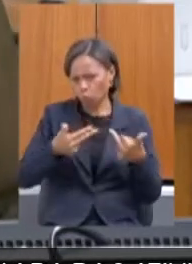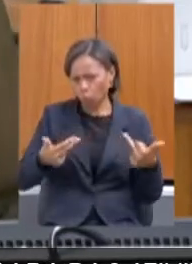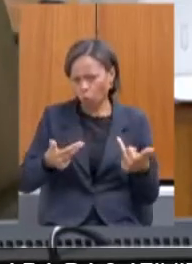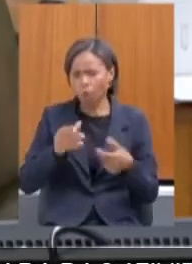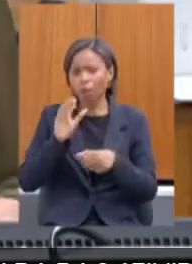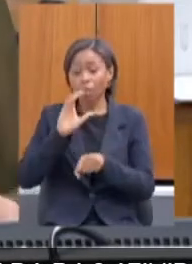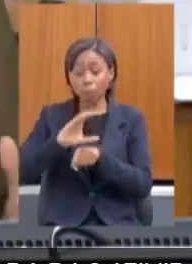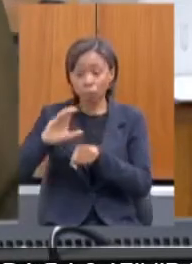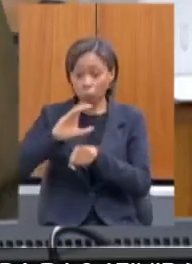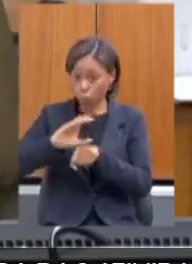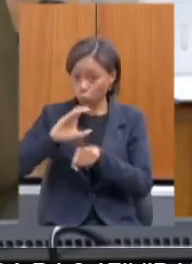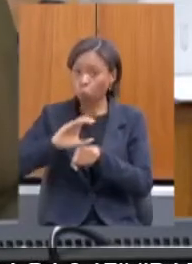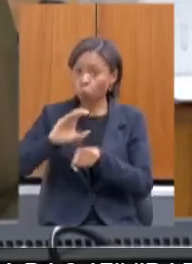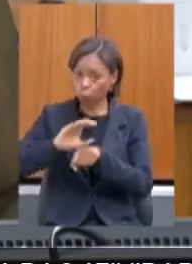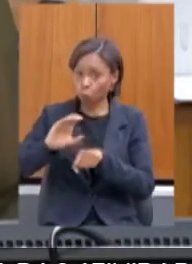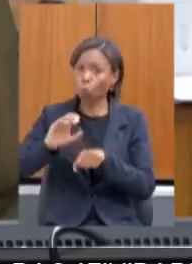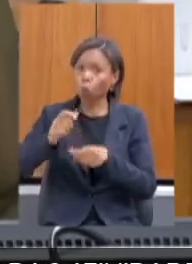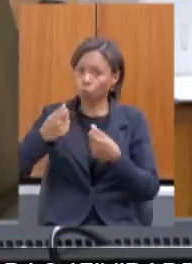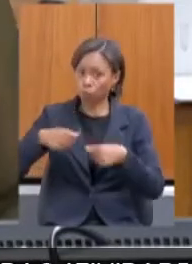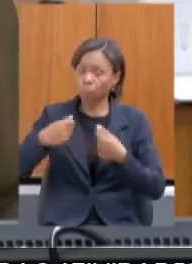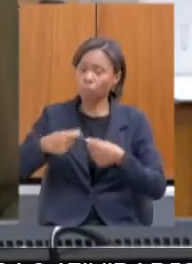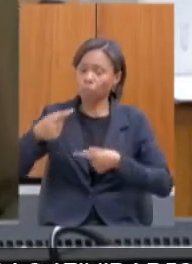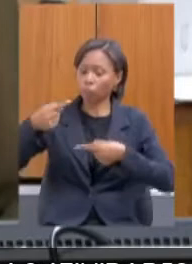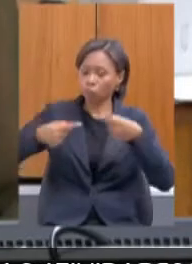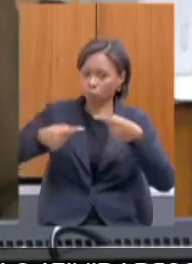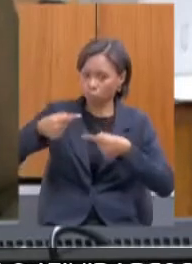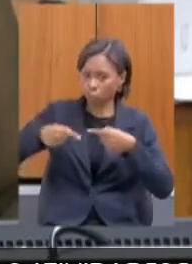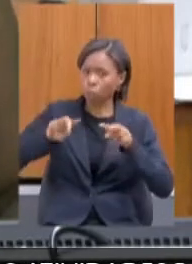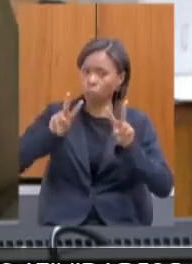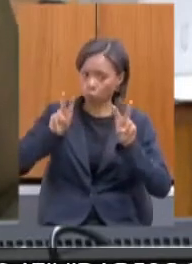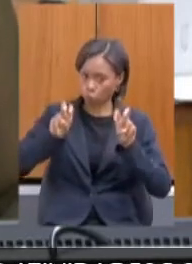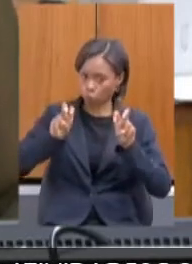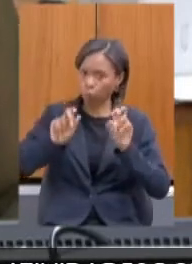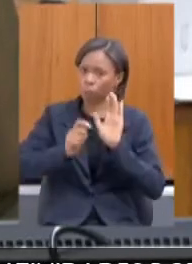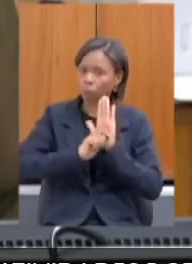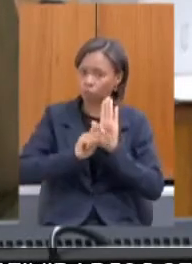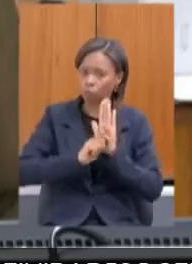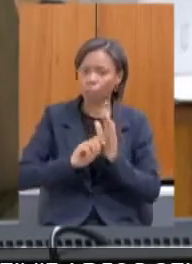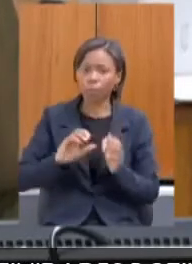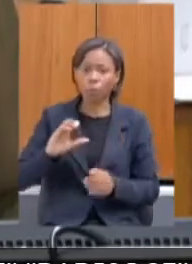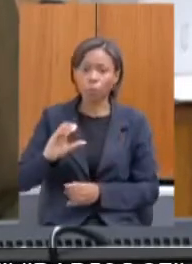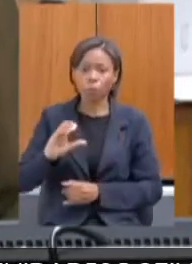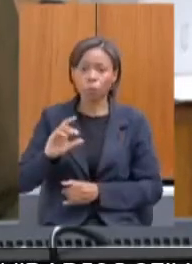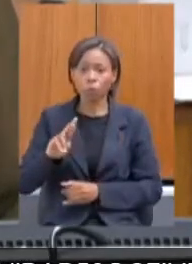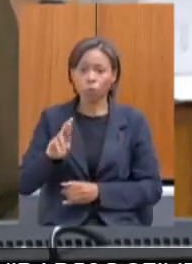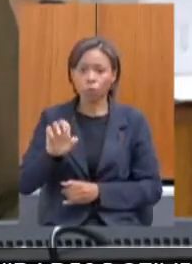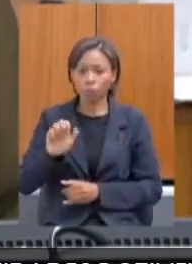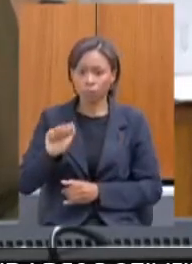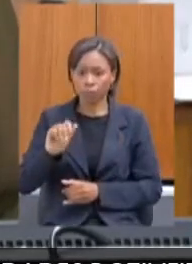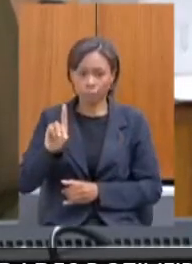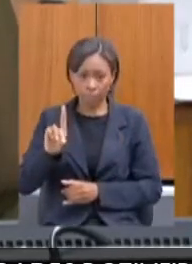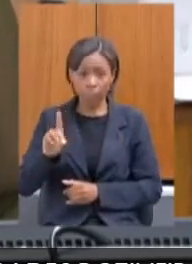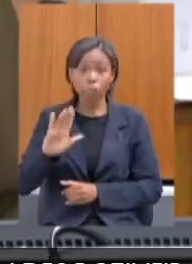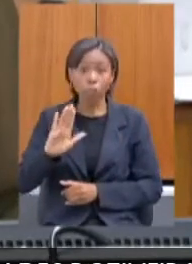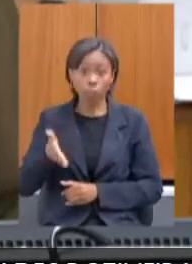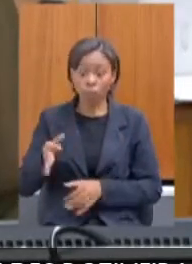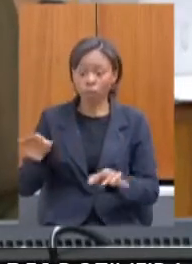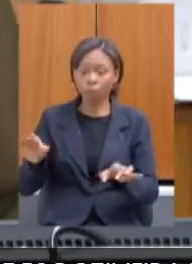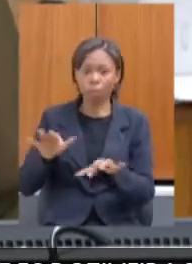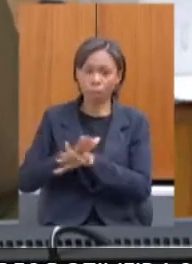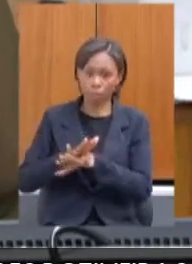municipais de política sobre drogas. O CRIAD hoje, ele está preparado, nós estamos trabalhando com atendimento